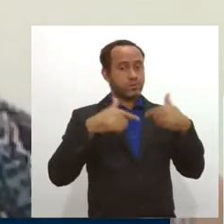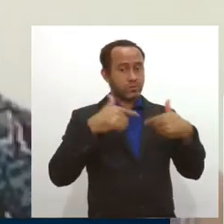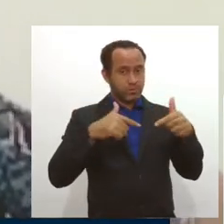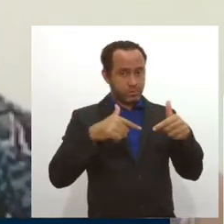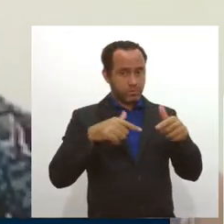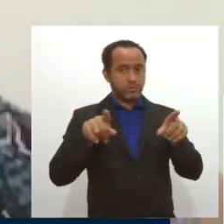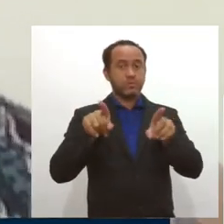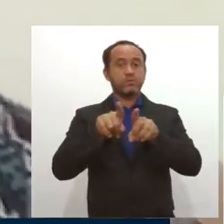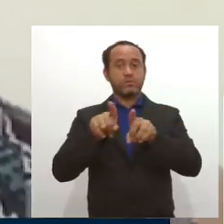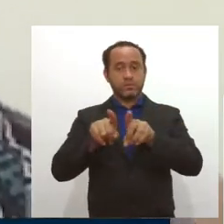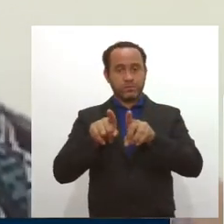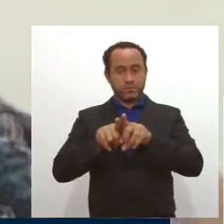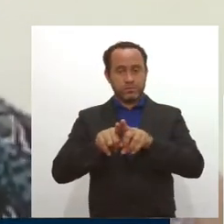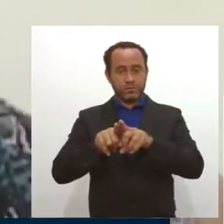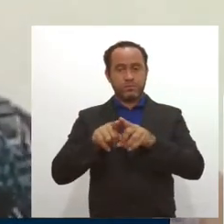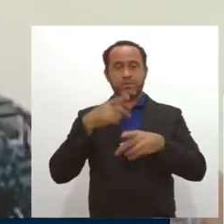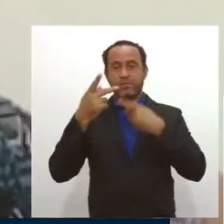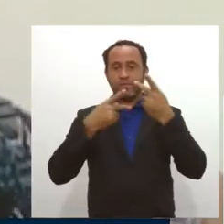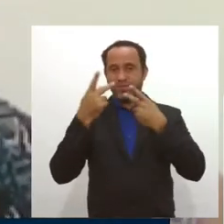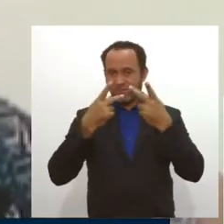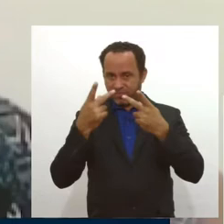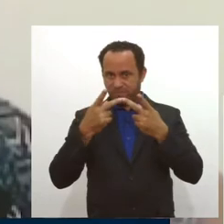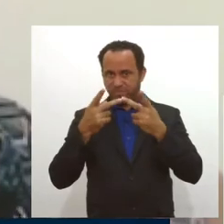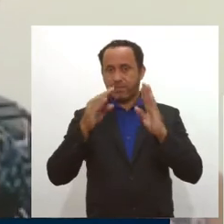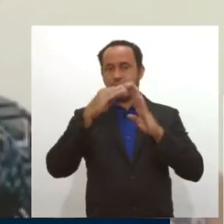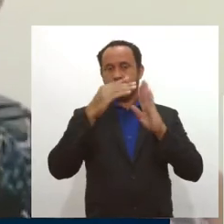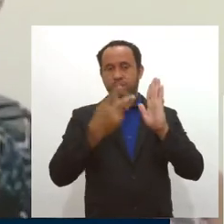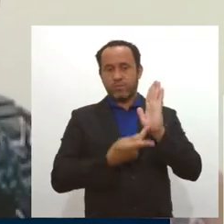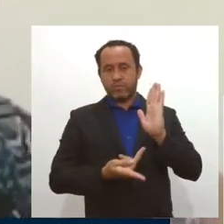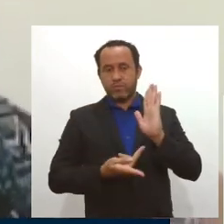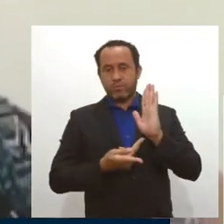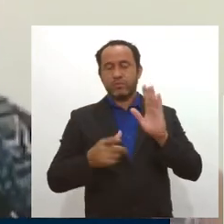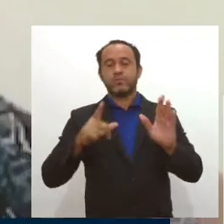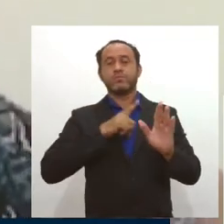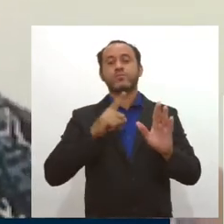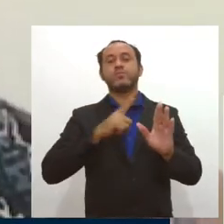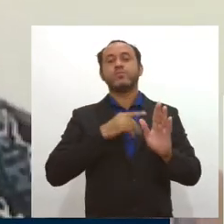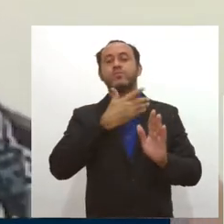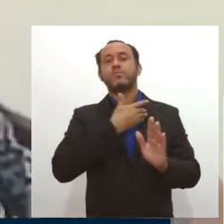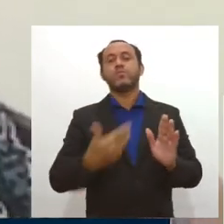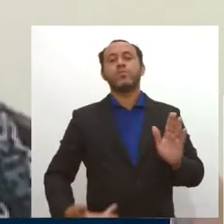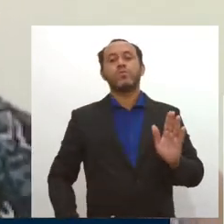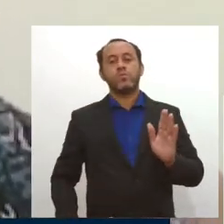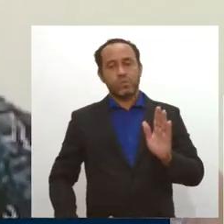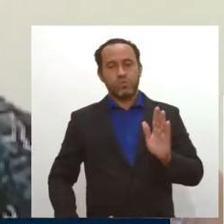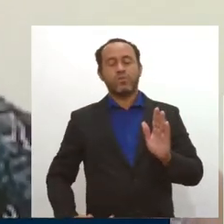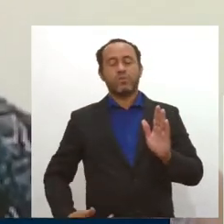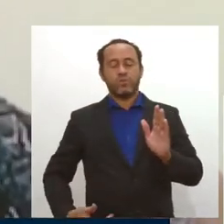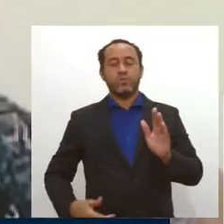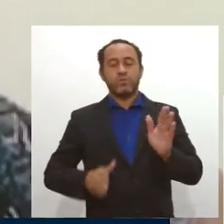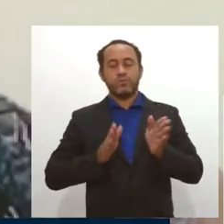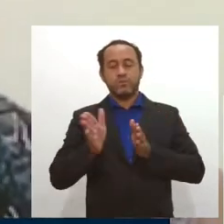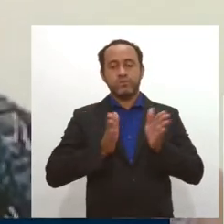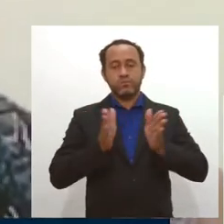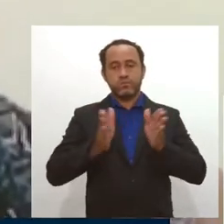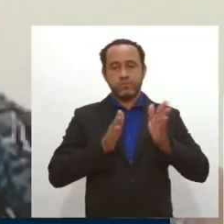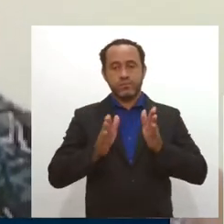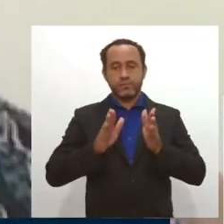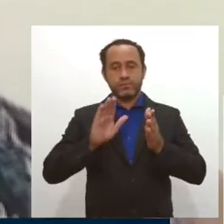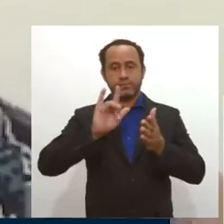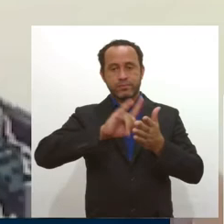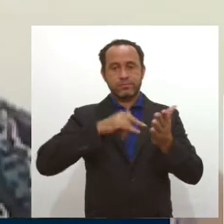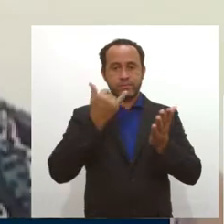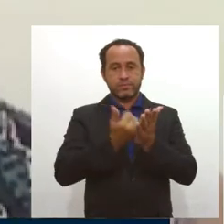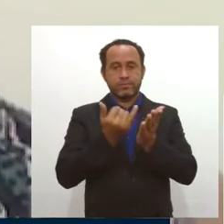Além disso, Maria Mendonça comentou sobre uma moção protocolada que solicita ao governo do Estado a prorrogação do prazo para o ICMS do